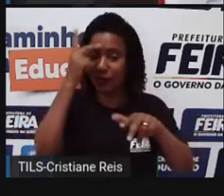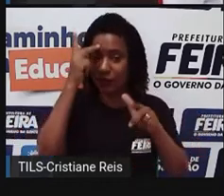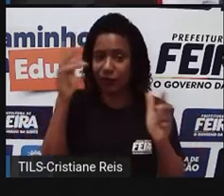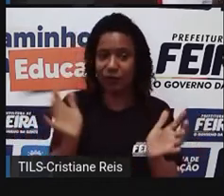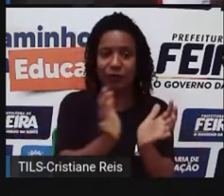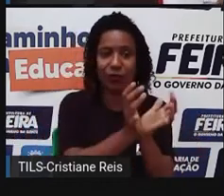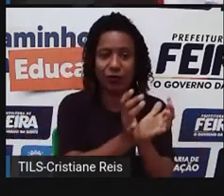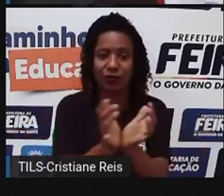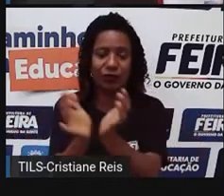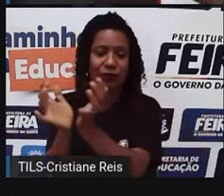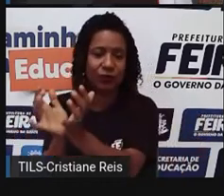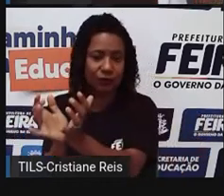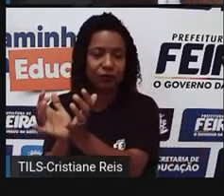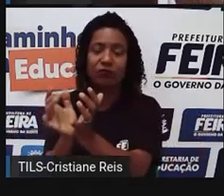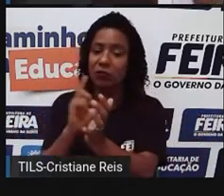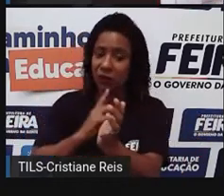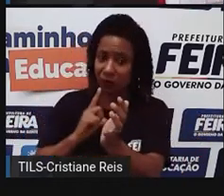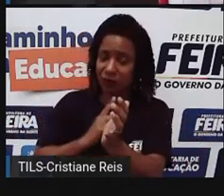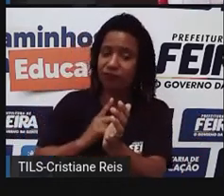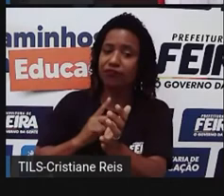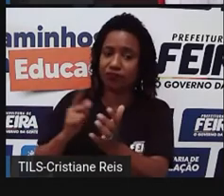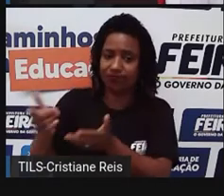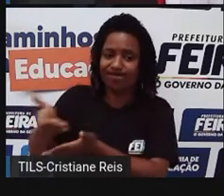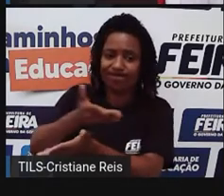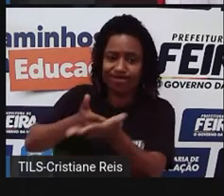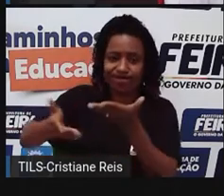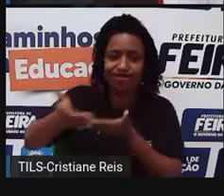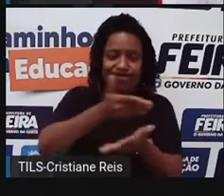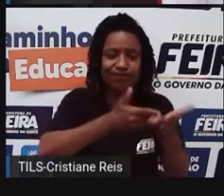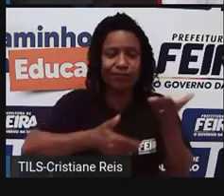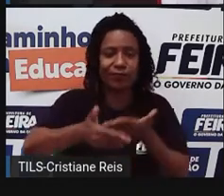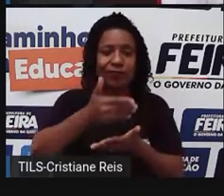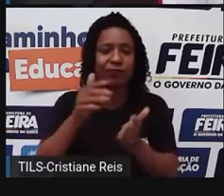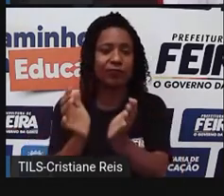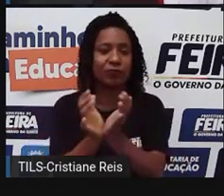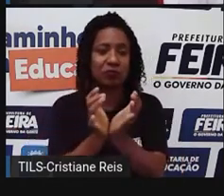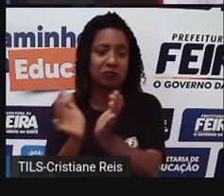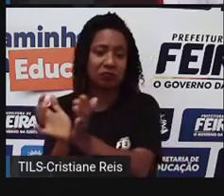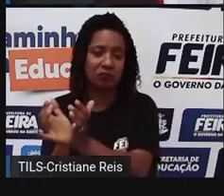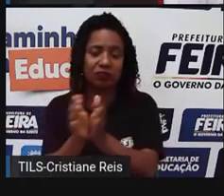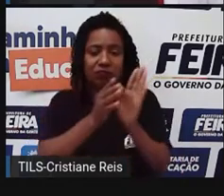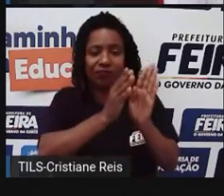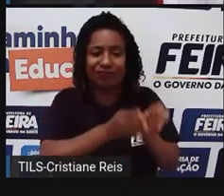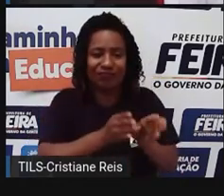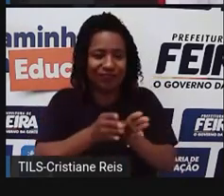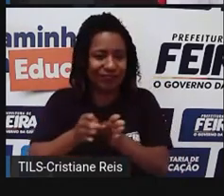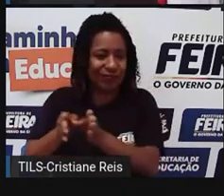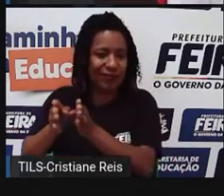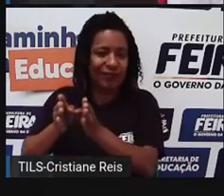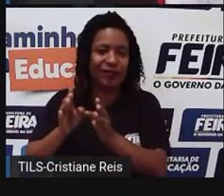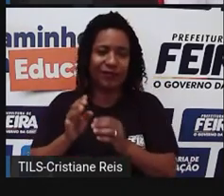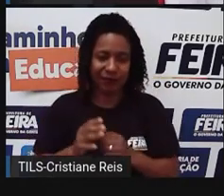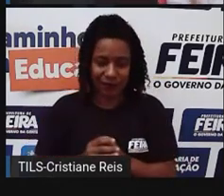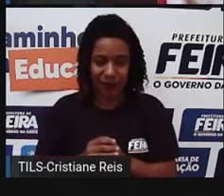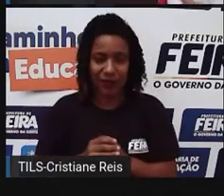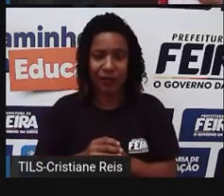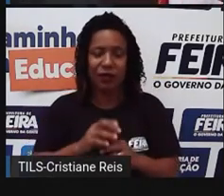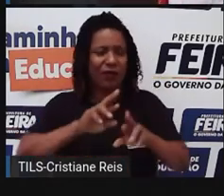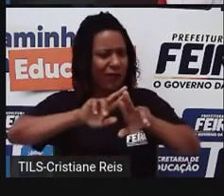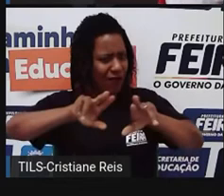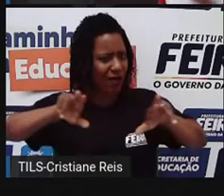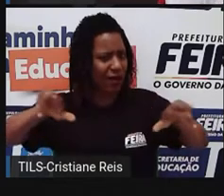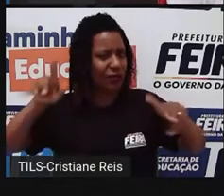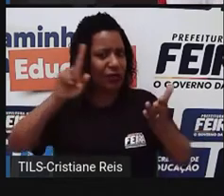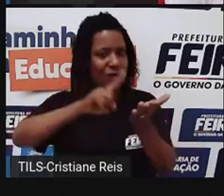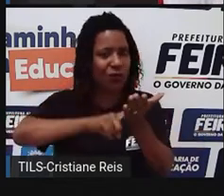ambas as nações ou de várias nações, como a gente está falando aí. São vários acordos que, se você tiver curiosidade, é